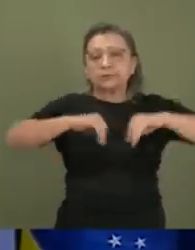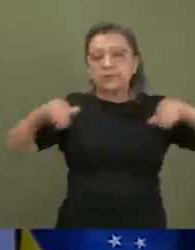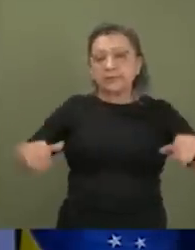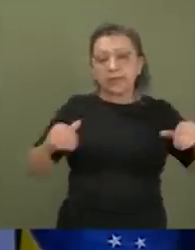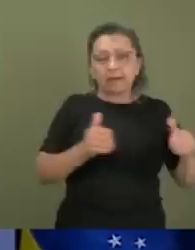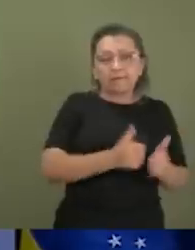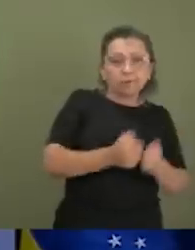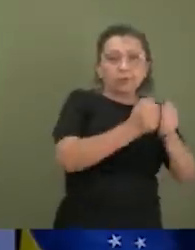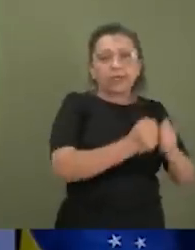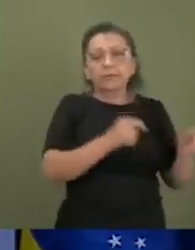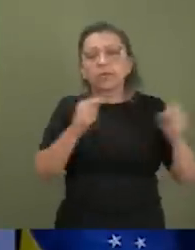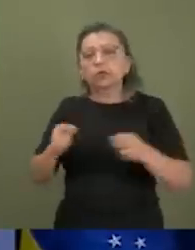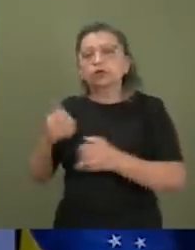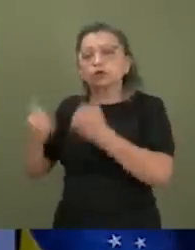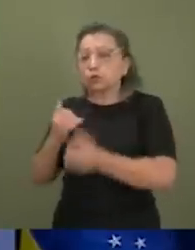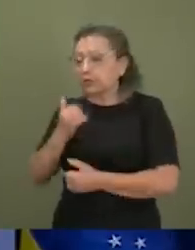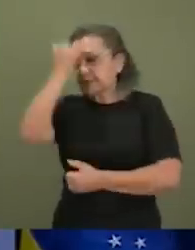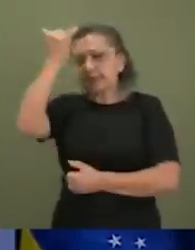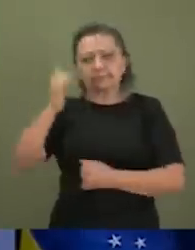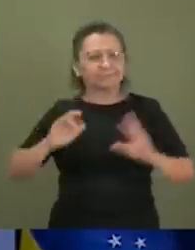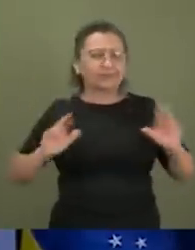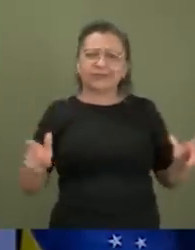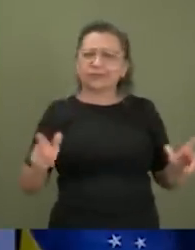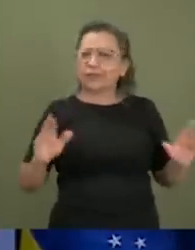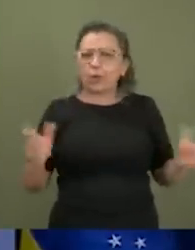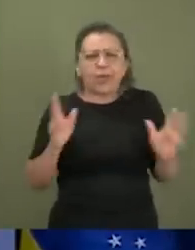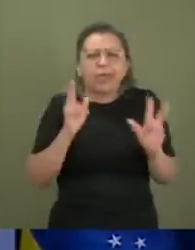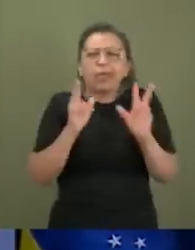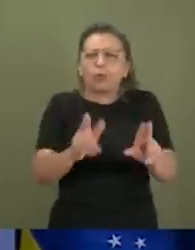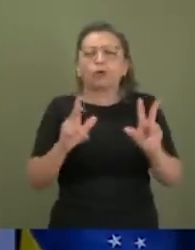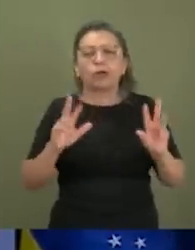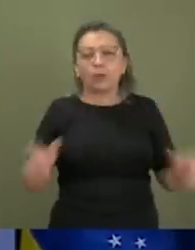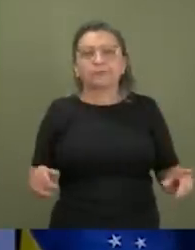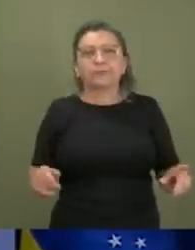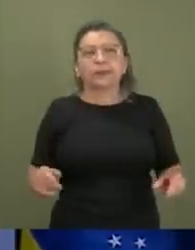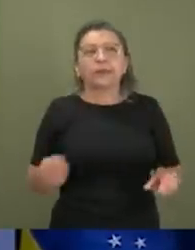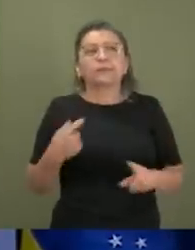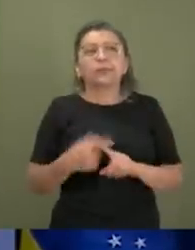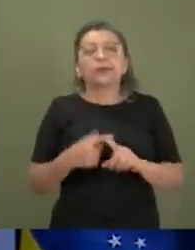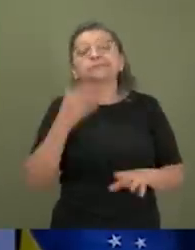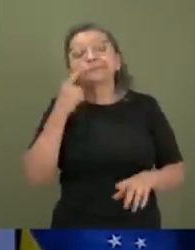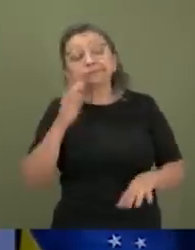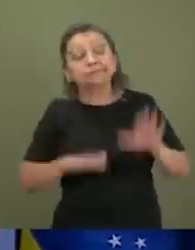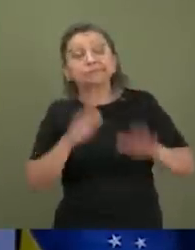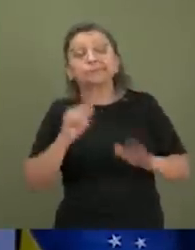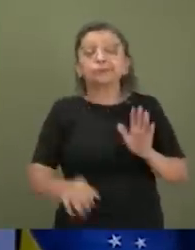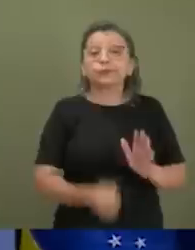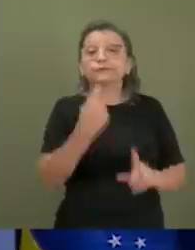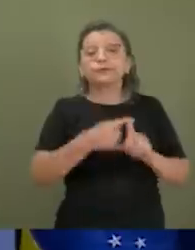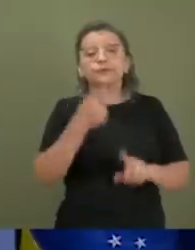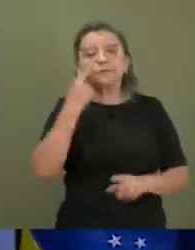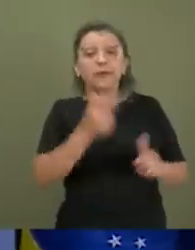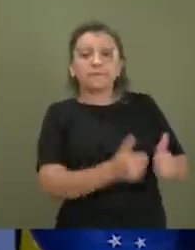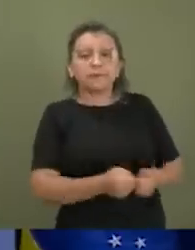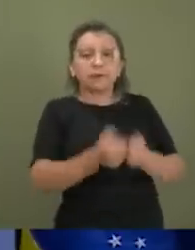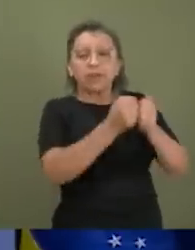de jogo de azar. Videogame não é jogo de azar. Essa é uma das primeiras afirmações do projeto de lei, porque, muitas vezes, a gente vê videogames